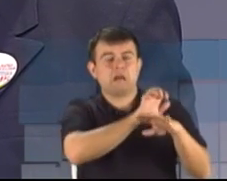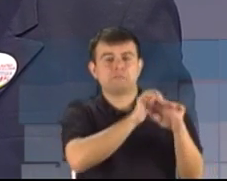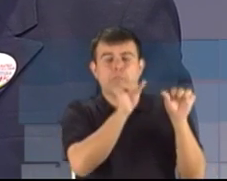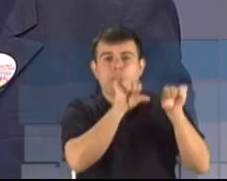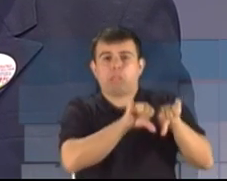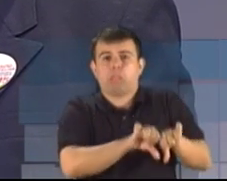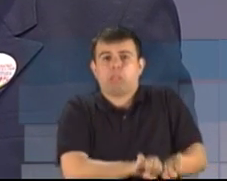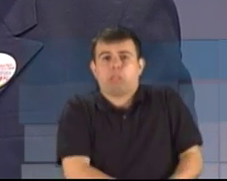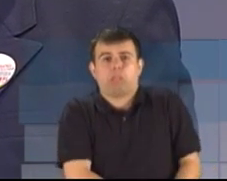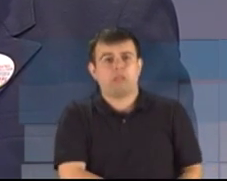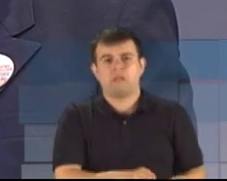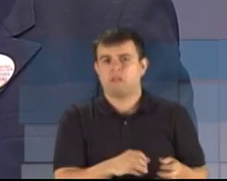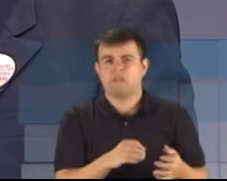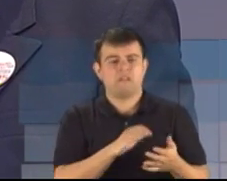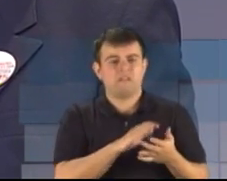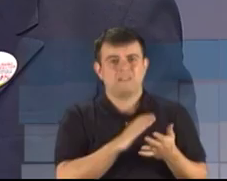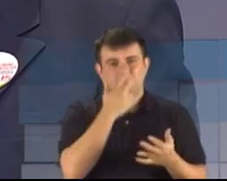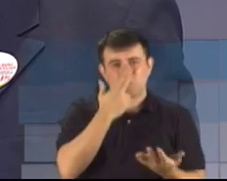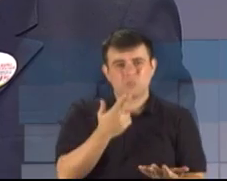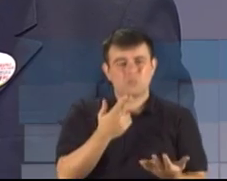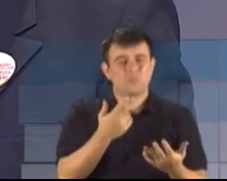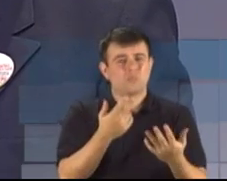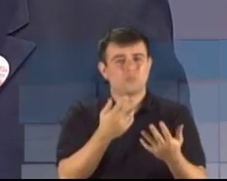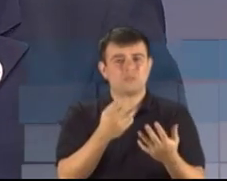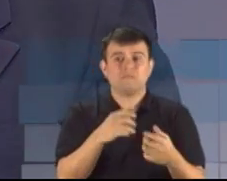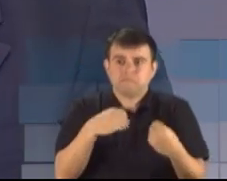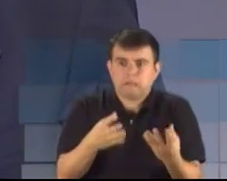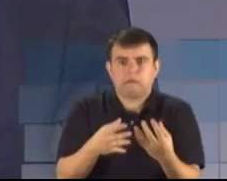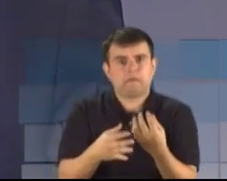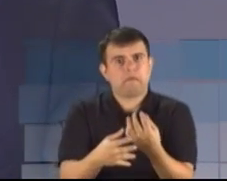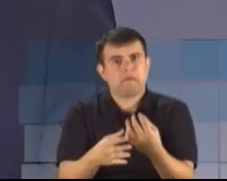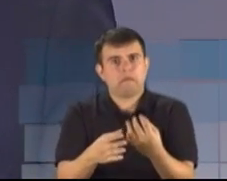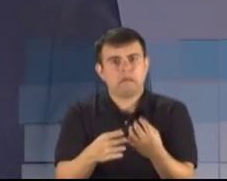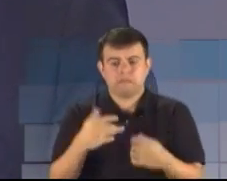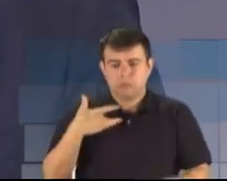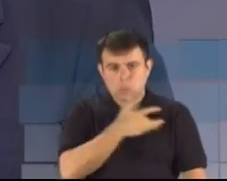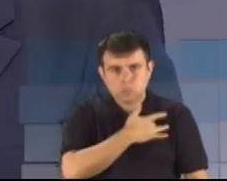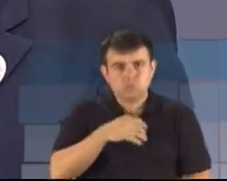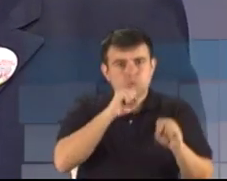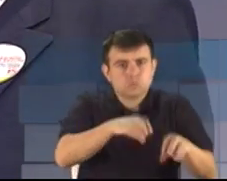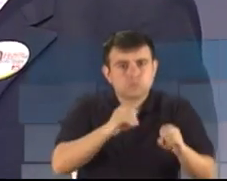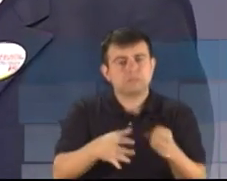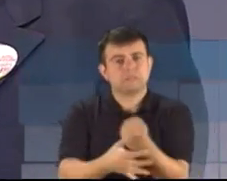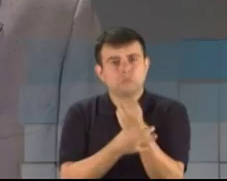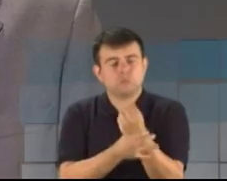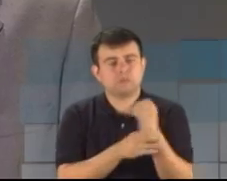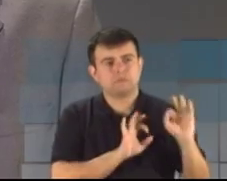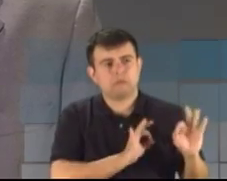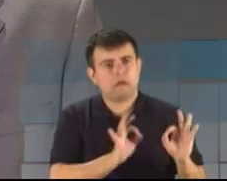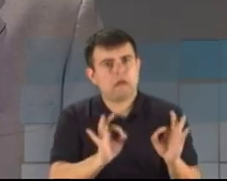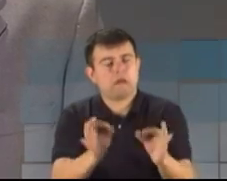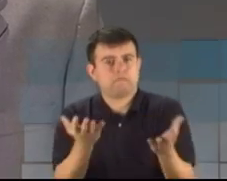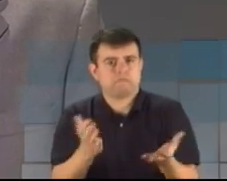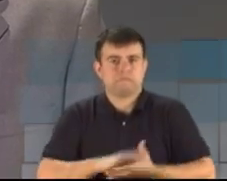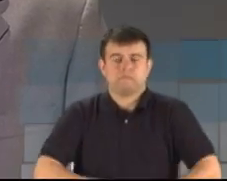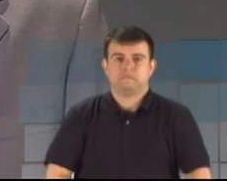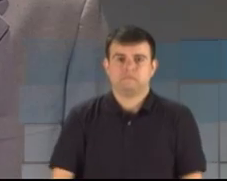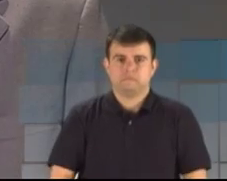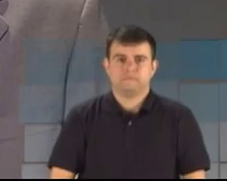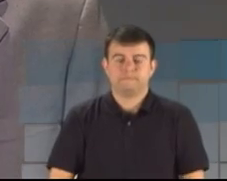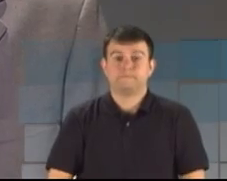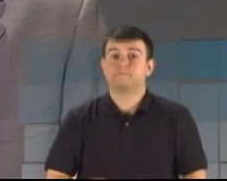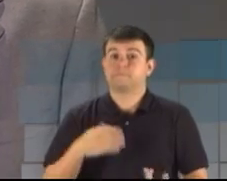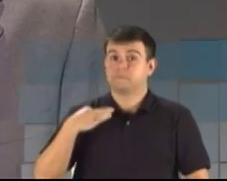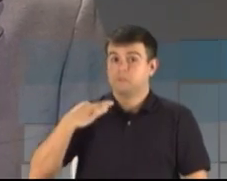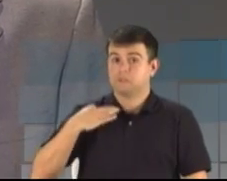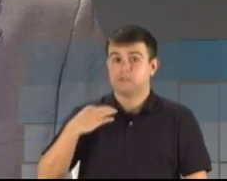cumpre com o seu dever básico de dar uma condição melhor de saúde, educação e segurança. Candidato Roberto Vilodri